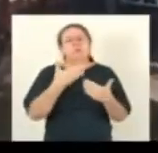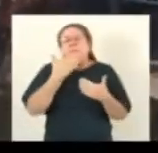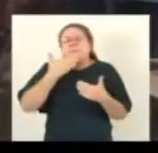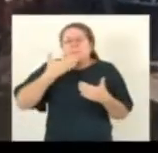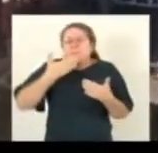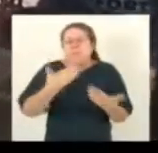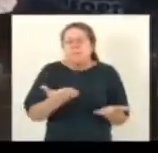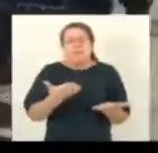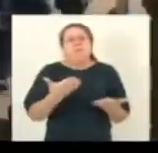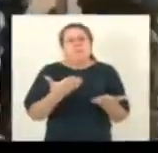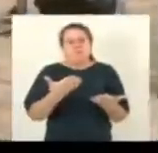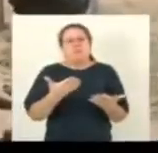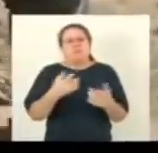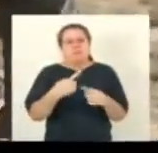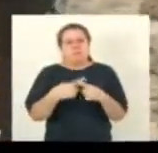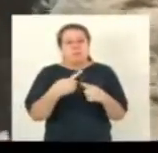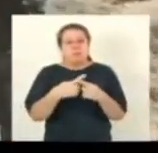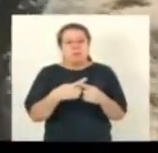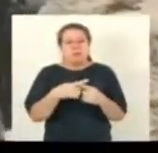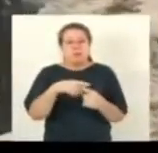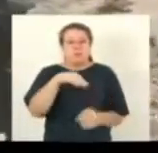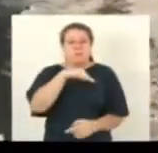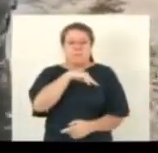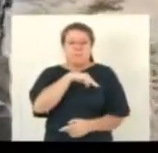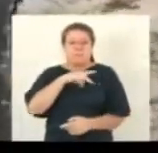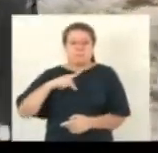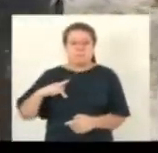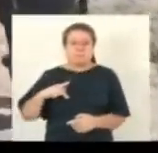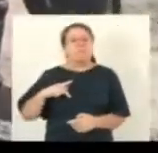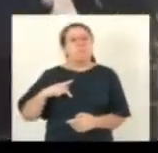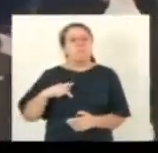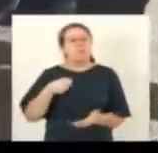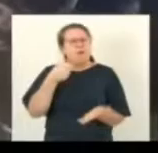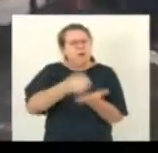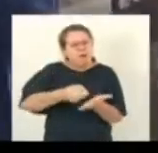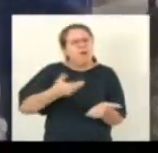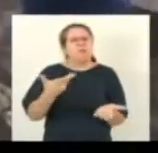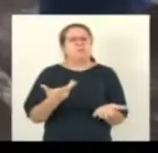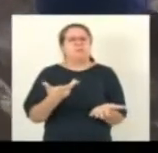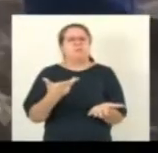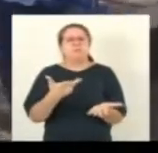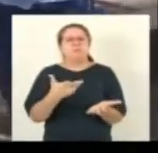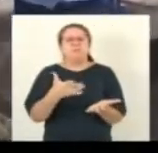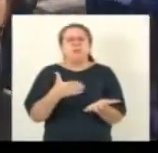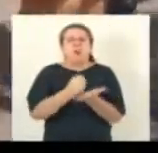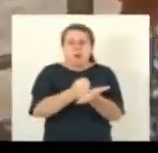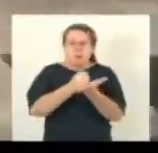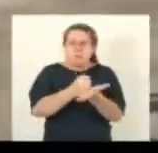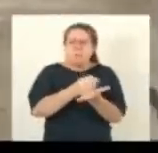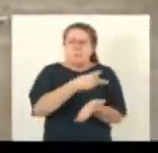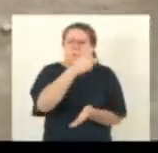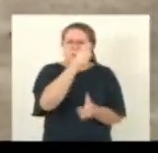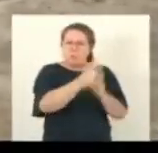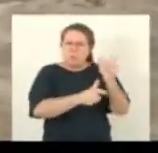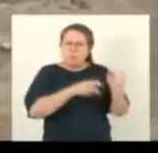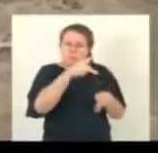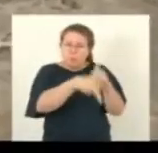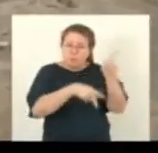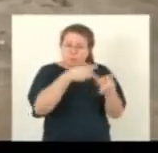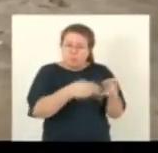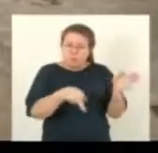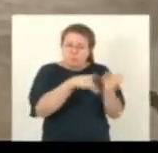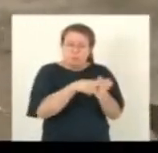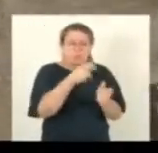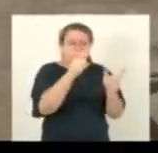famílias de trabalhadores e que o Ministério Público haja na defesa da integridade e dignidade deles. Porque uma coisa